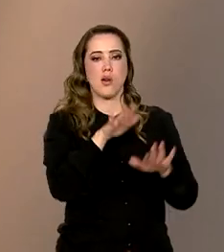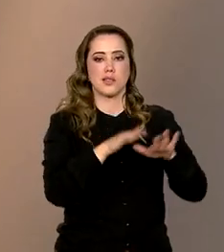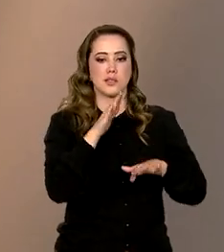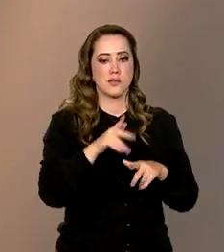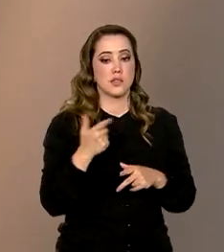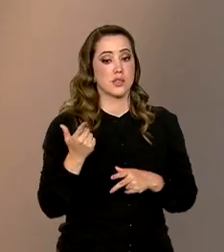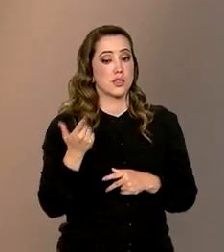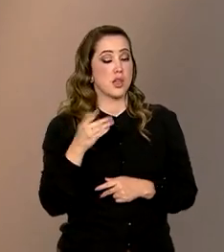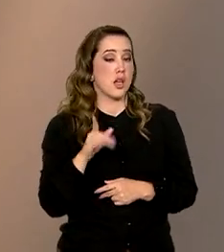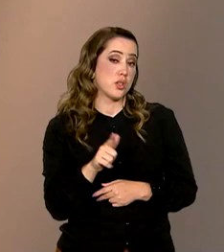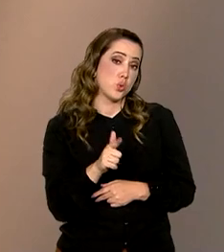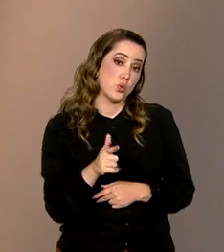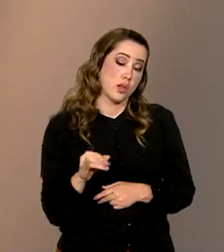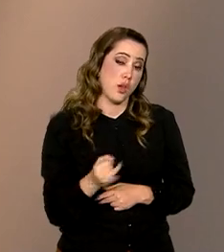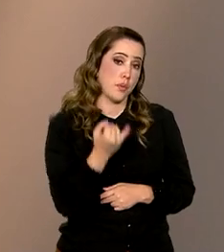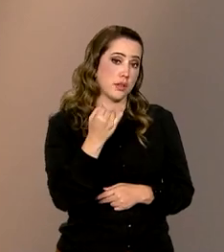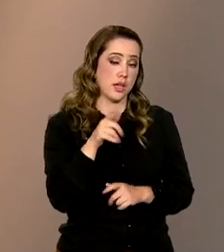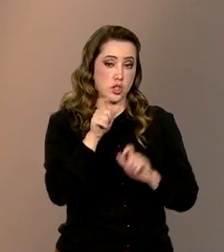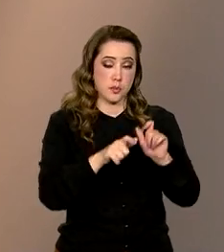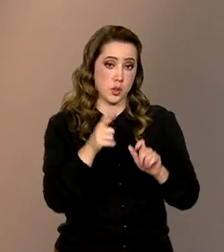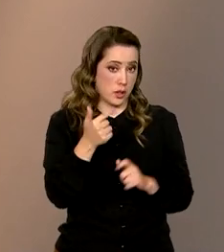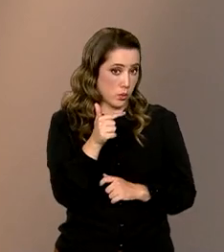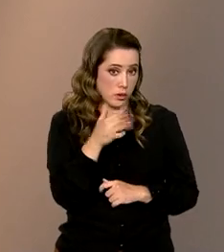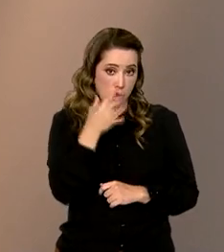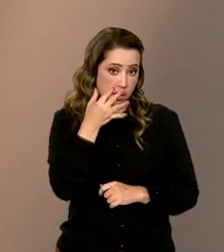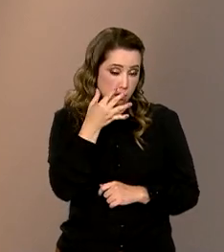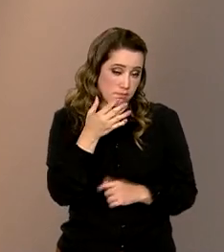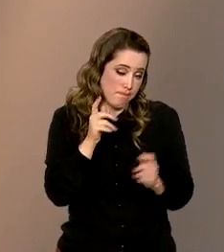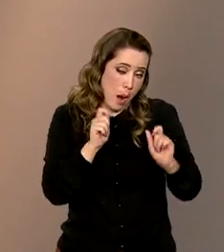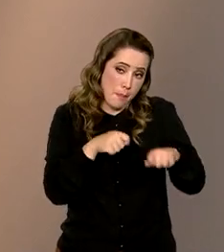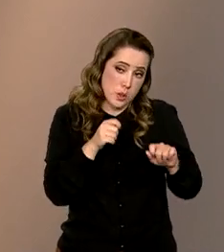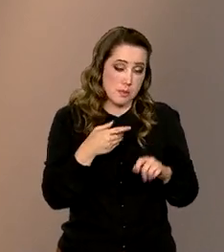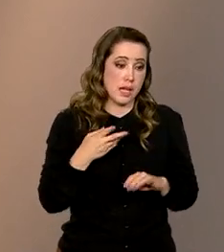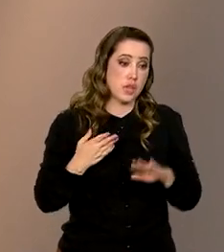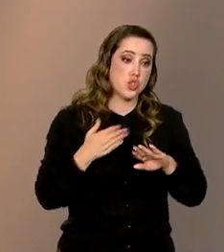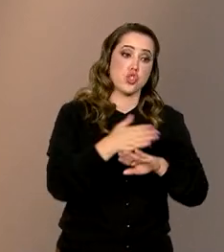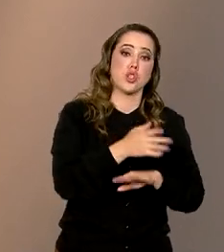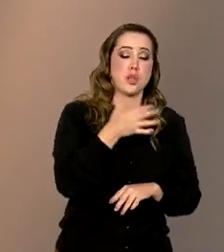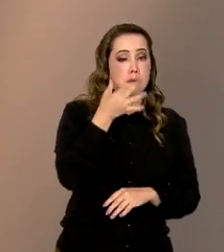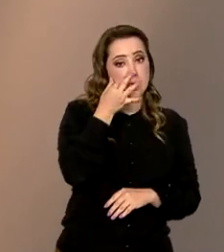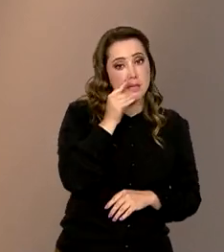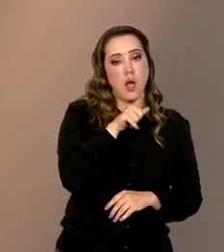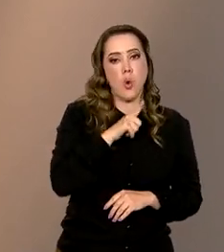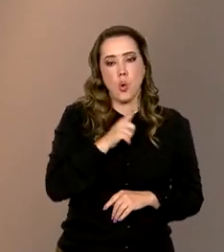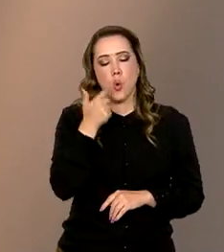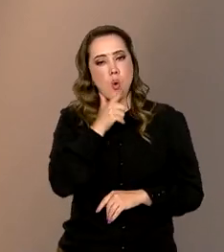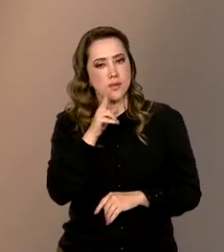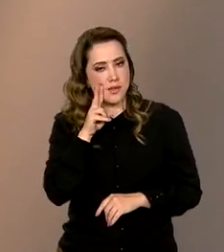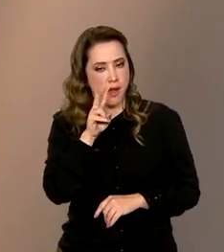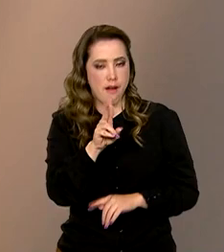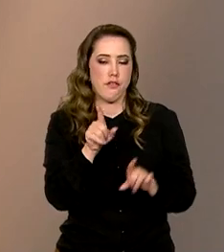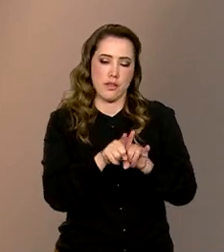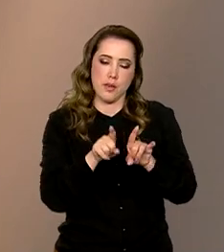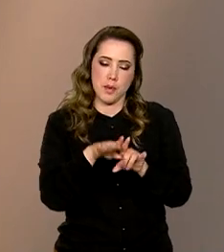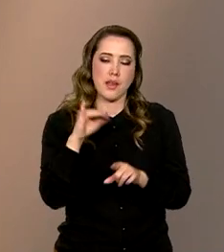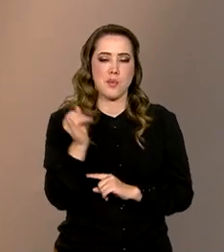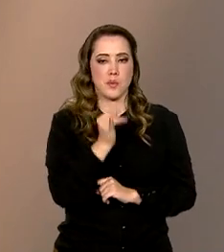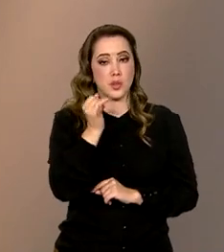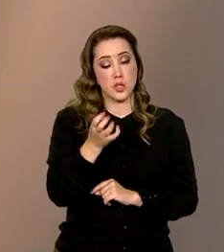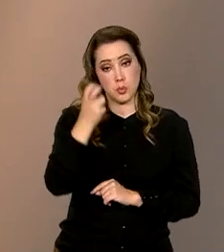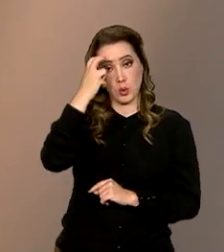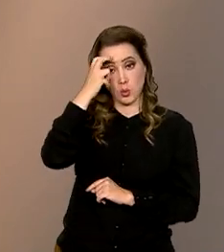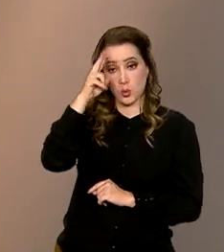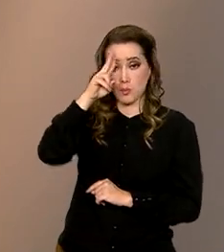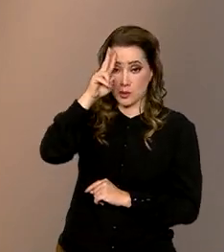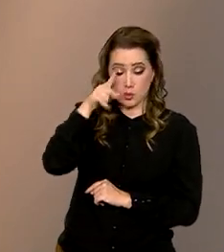vezes não tem essa oportunidade, então, para quem não tem o museu ali pertinho, tem acesso a esse acervo que é histórico, que é cultural,